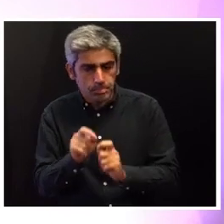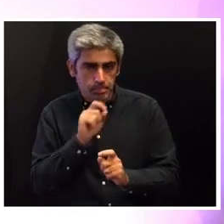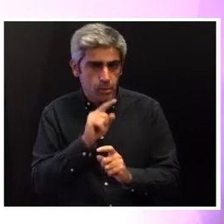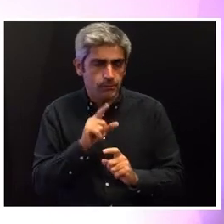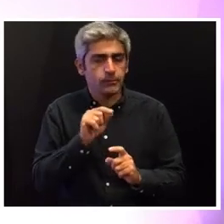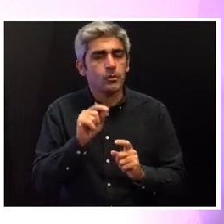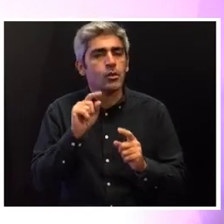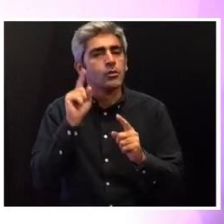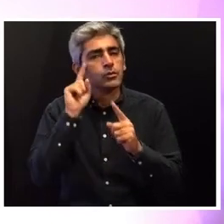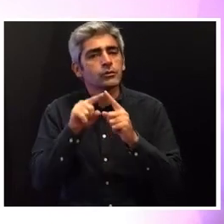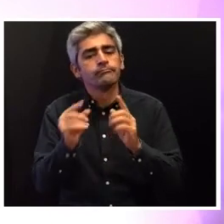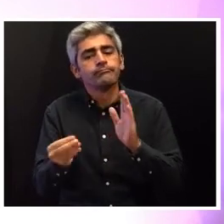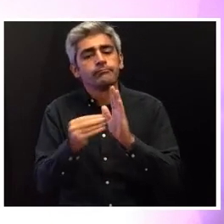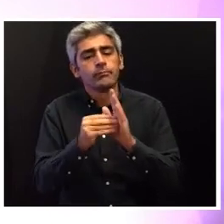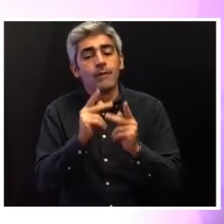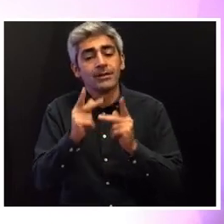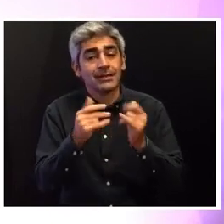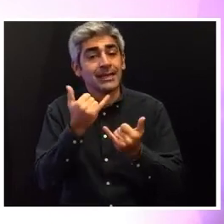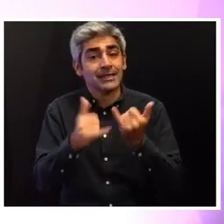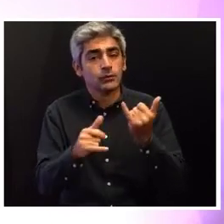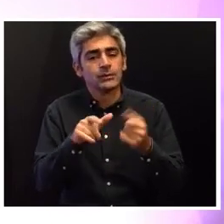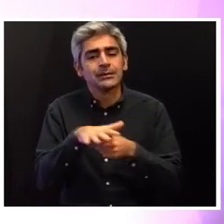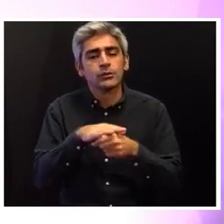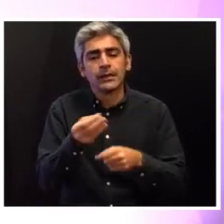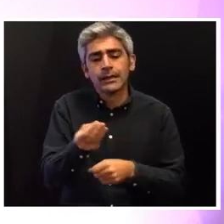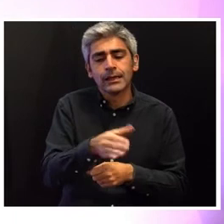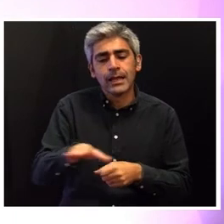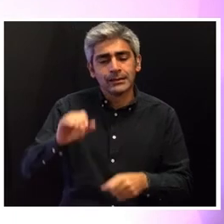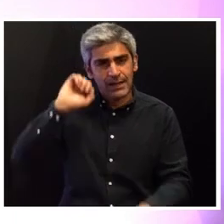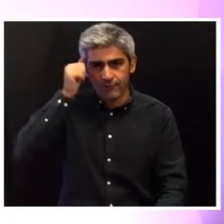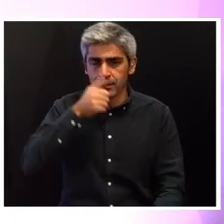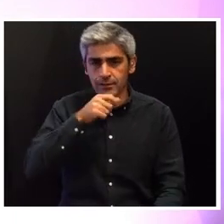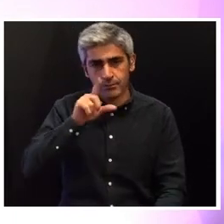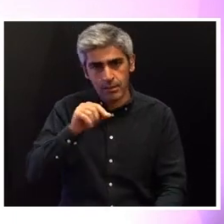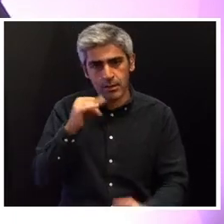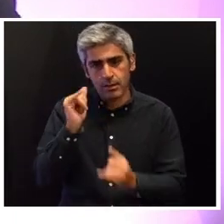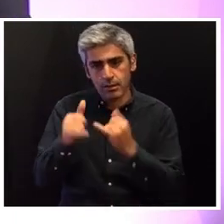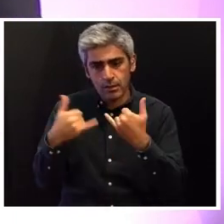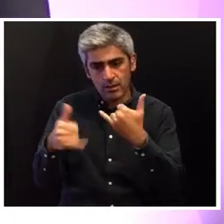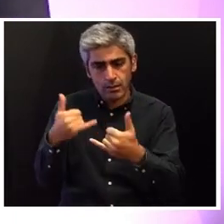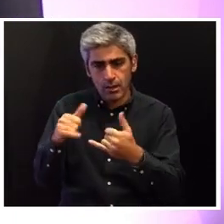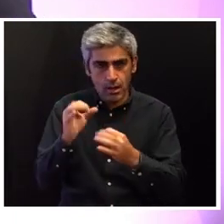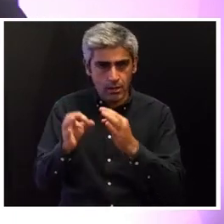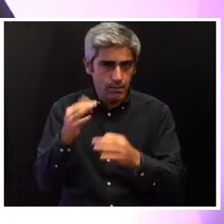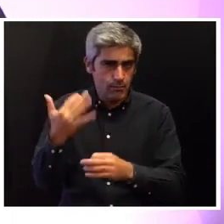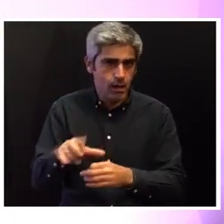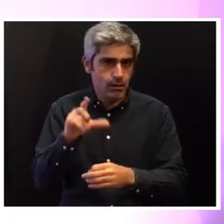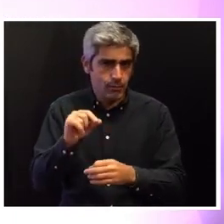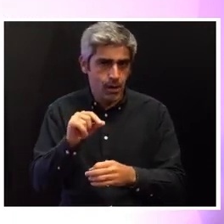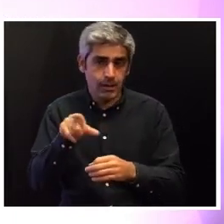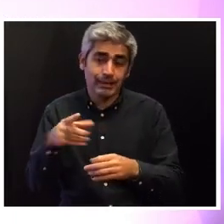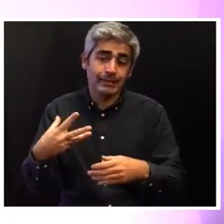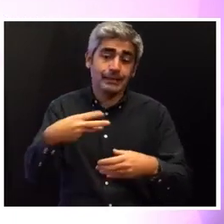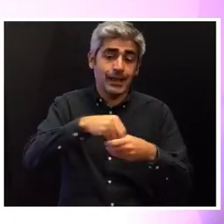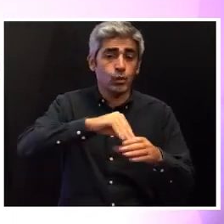que seja abrangida na avaliação de risco a situação das crianças vítimas de maus-tratos no contexto de violência